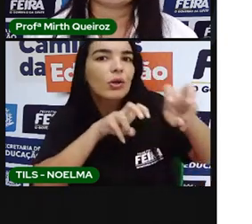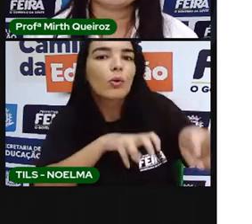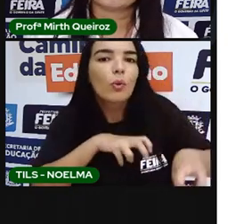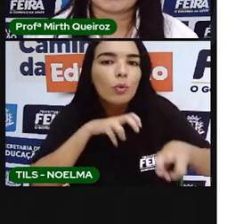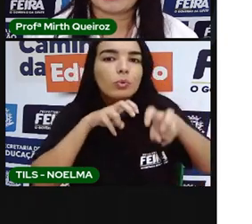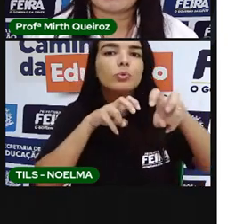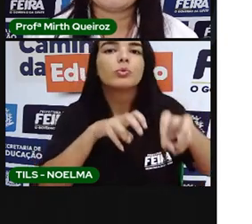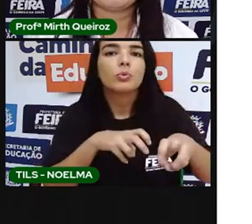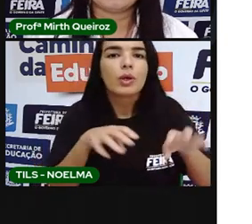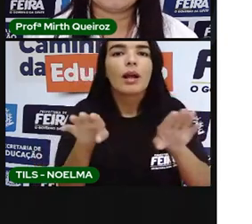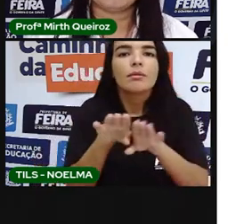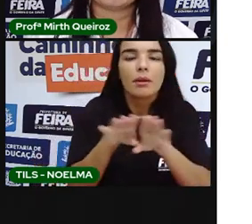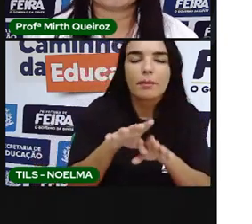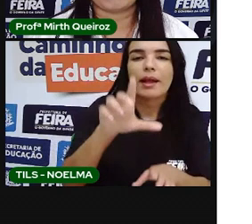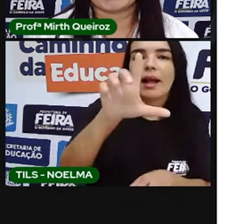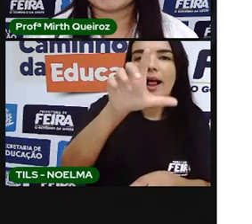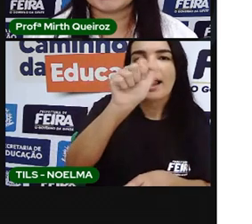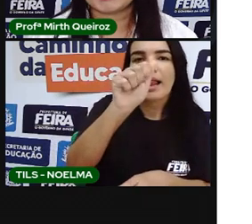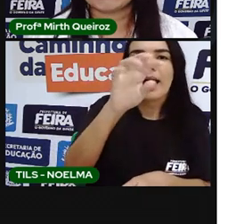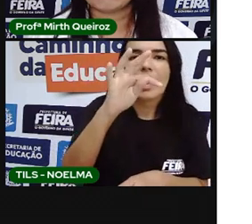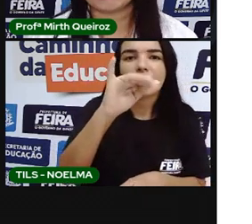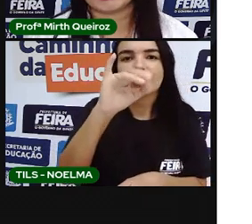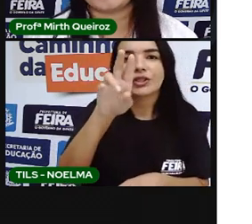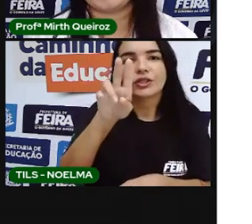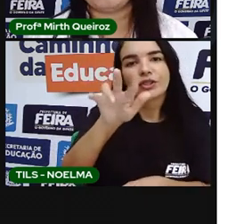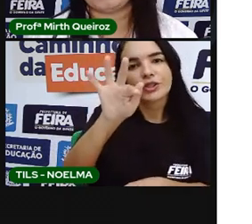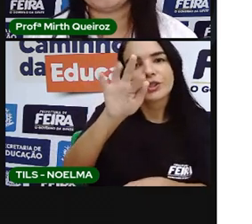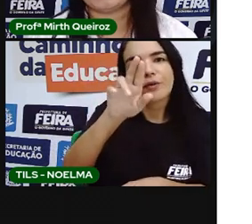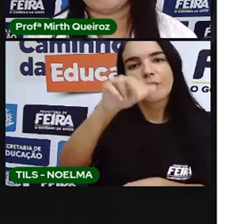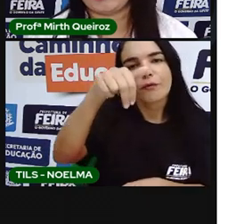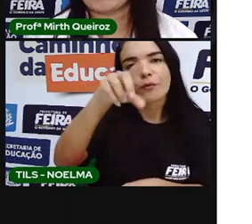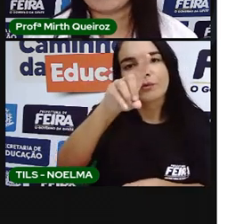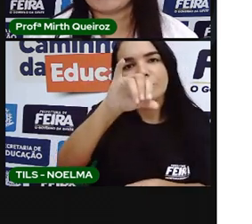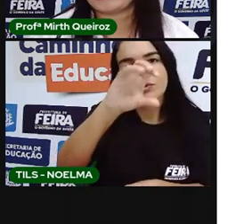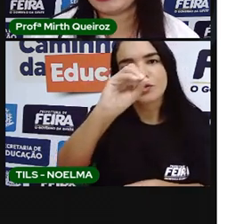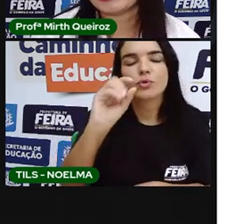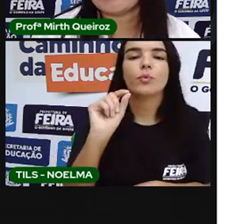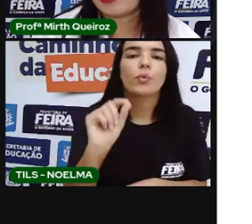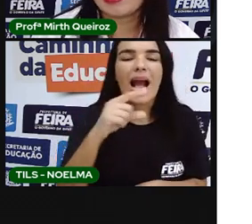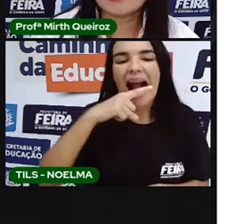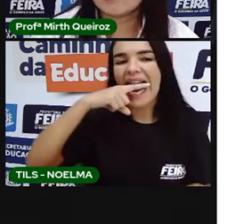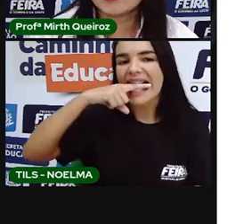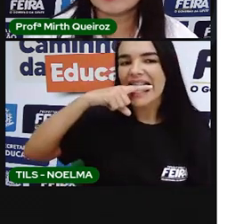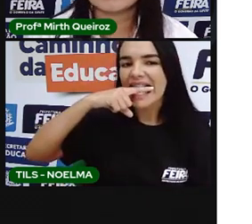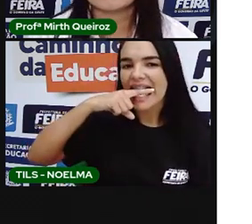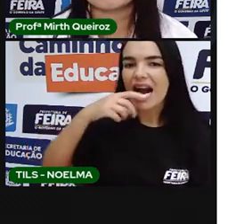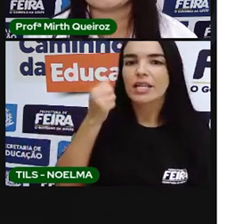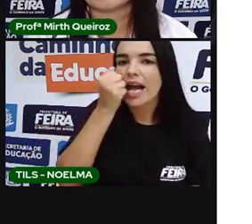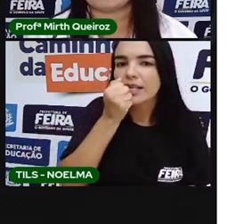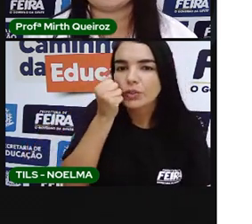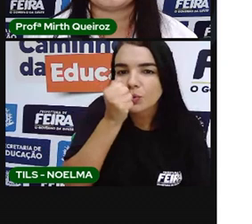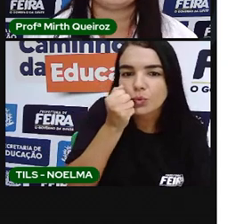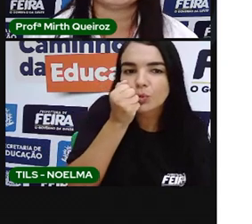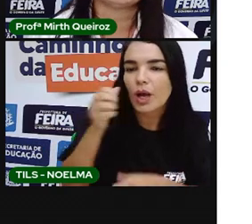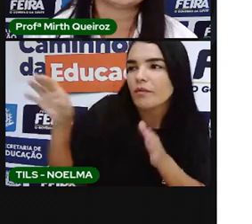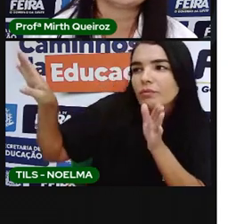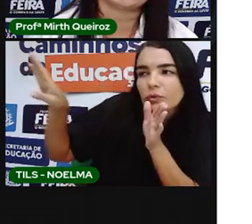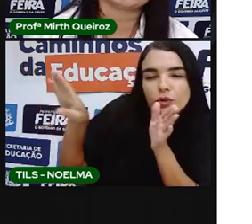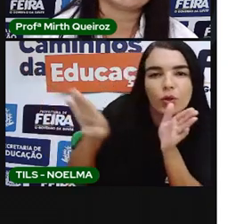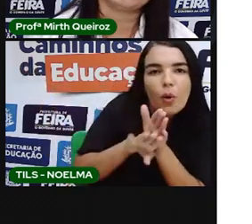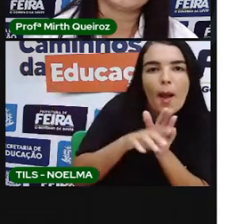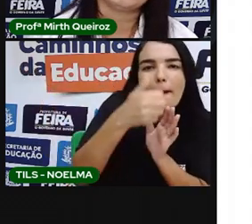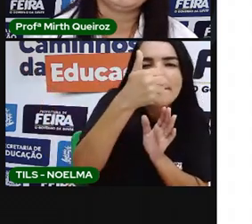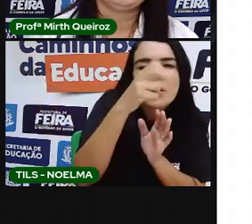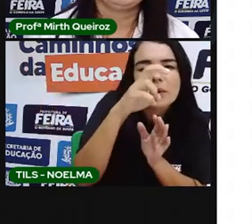primeira cultura a vender lucros foi a cana de açúcar, que a gente viu que veio uma mudinha lá em 530, a primeira mudança